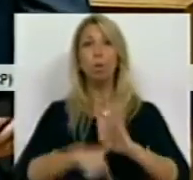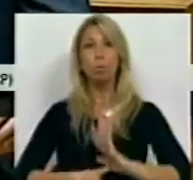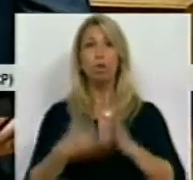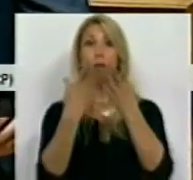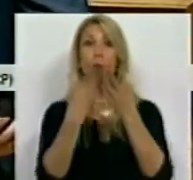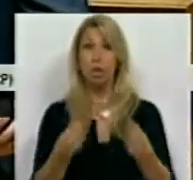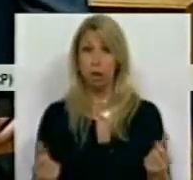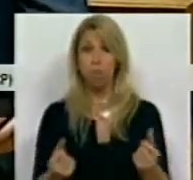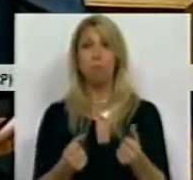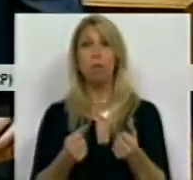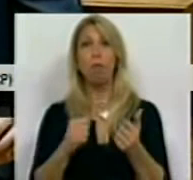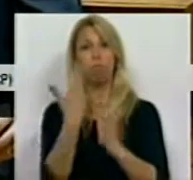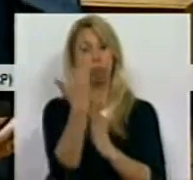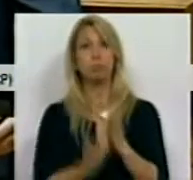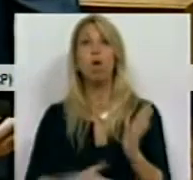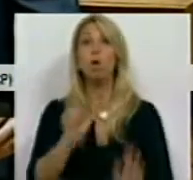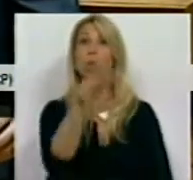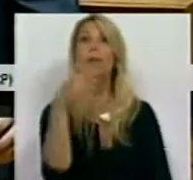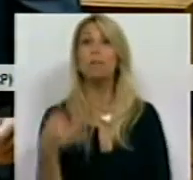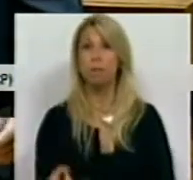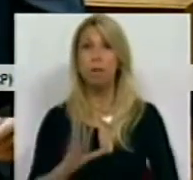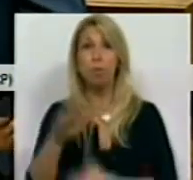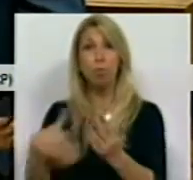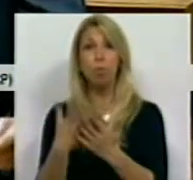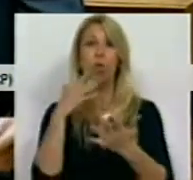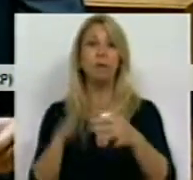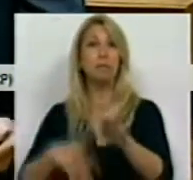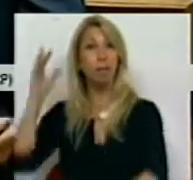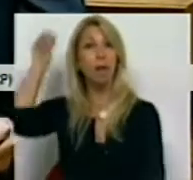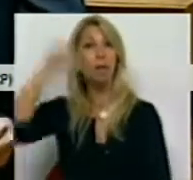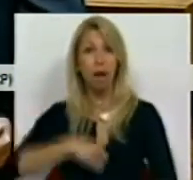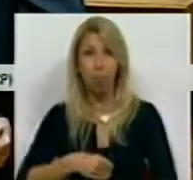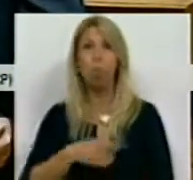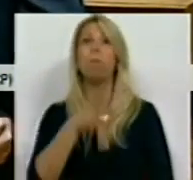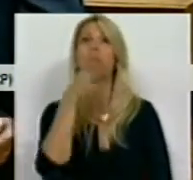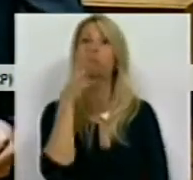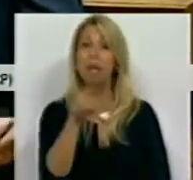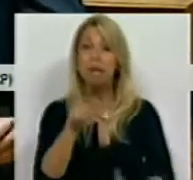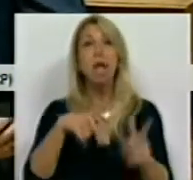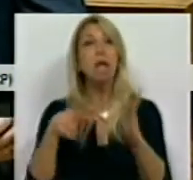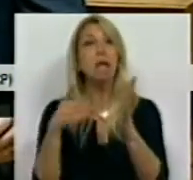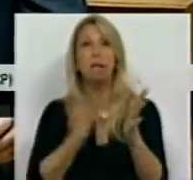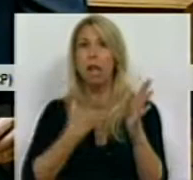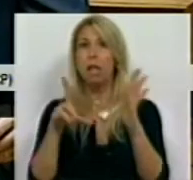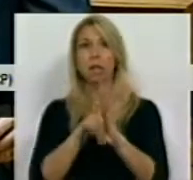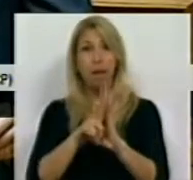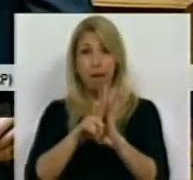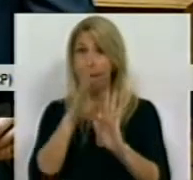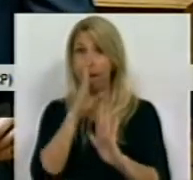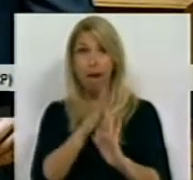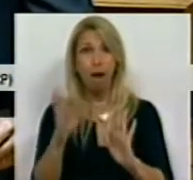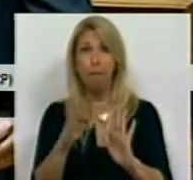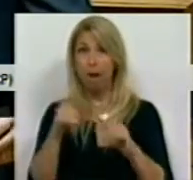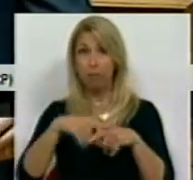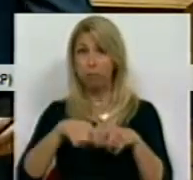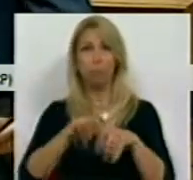resolução do PCP propondo que a Assembleia da República determine que este Decreto-Lei deixe de estar em vigor. Estamos